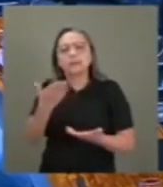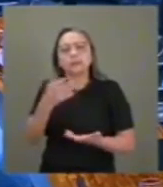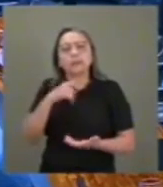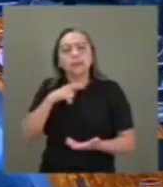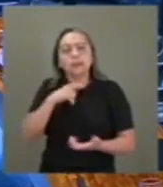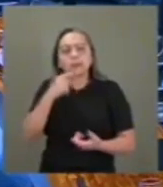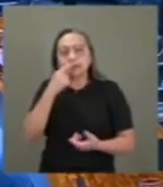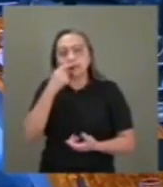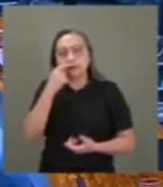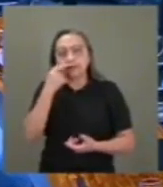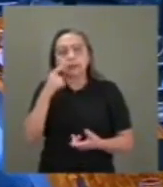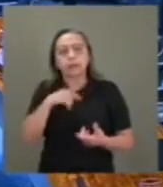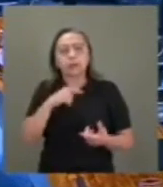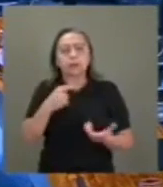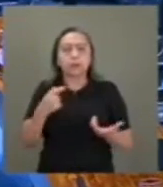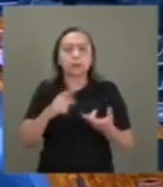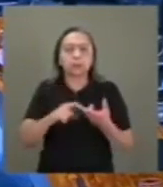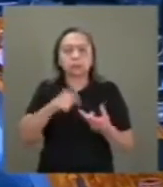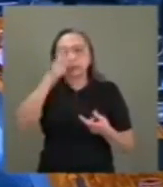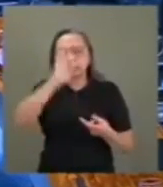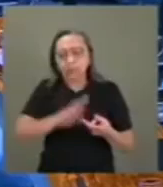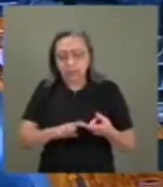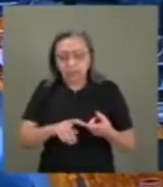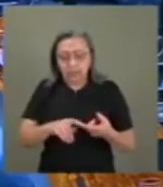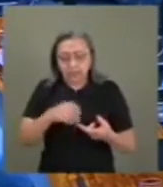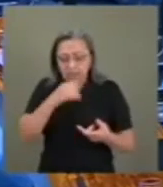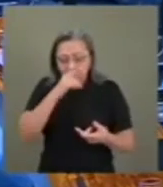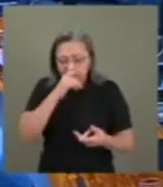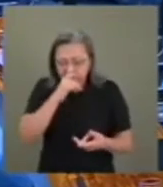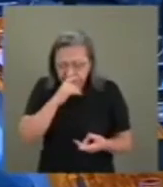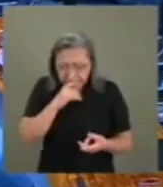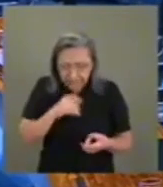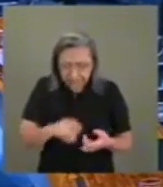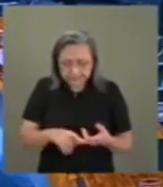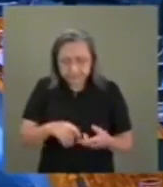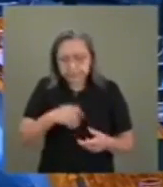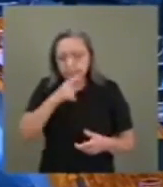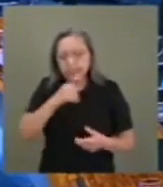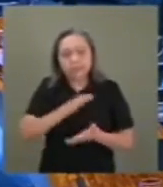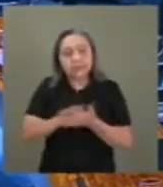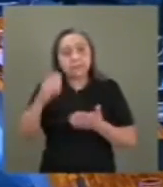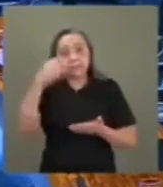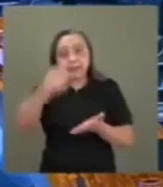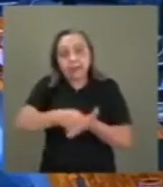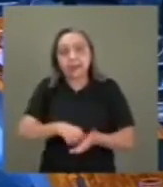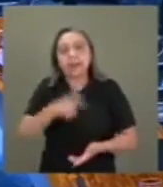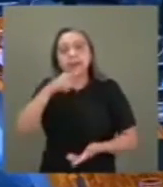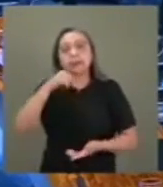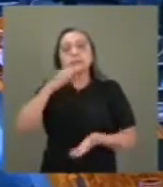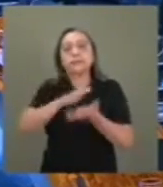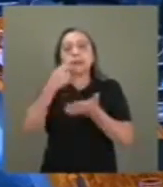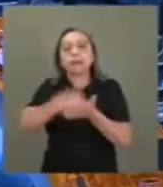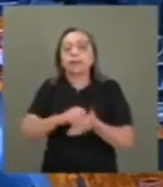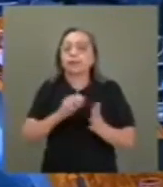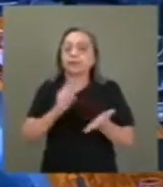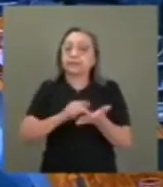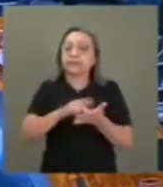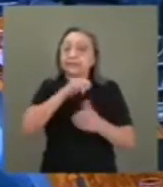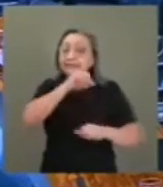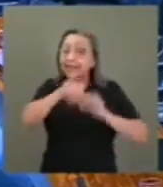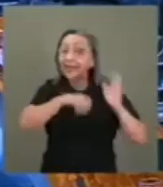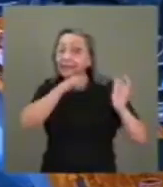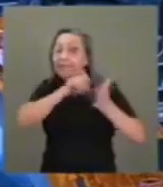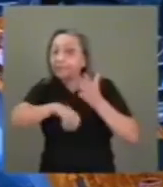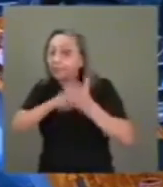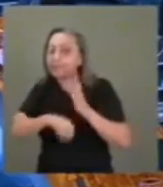leite da torneira de graça, energia elétrica iria se apagar, água não iria apagar. E não é verdade. E esta reforma que está imprevista, esta reforma